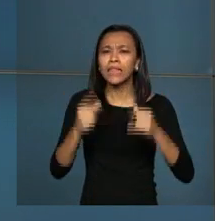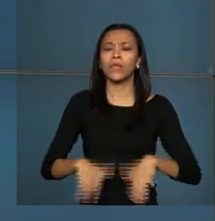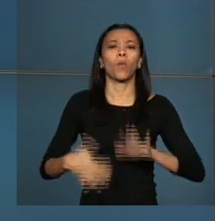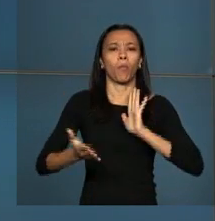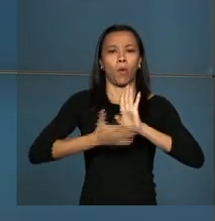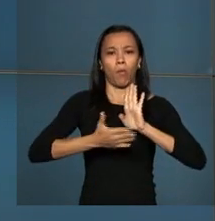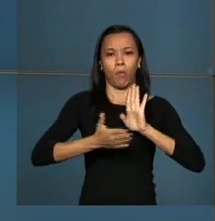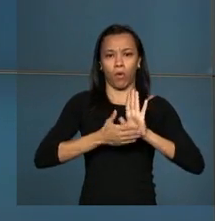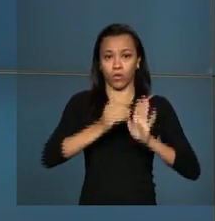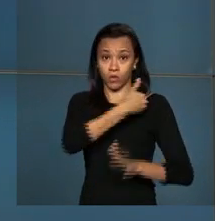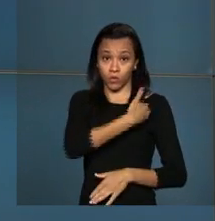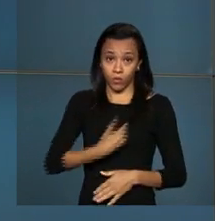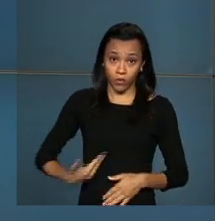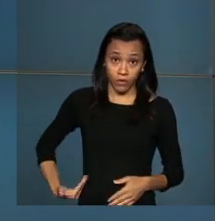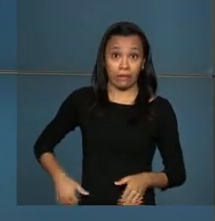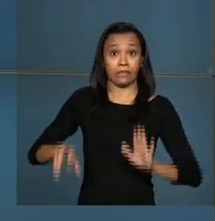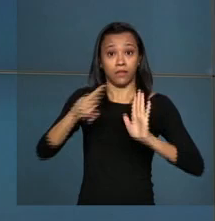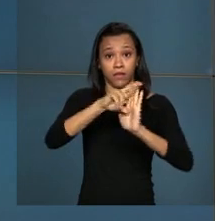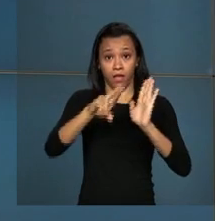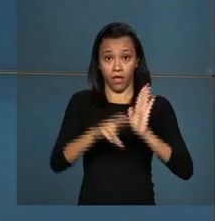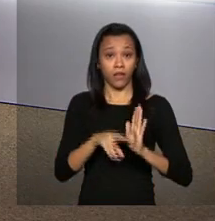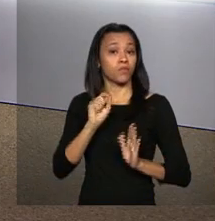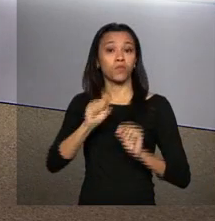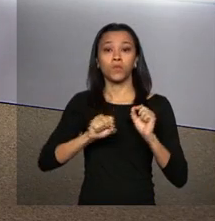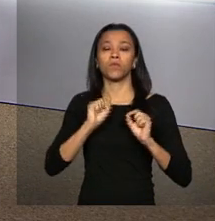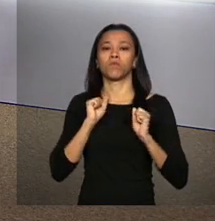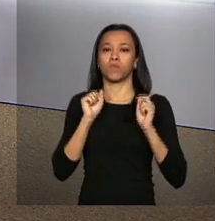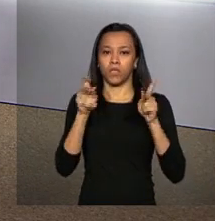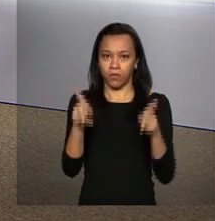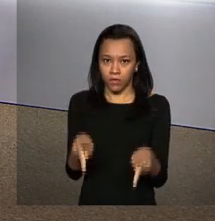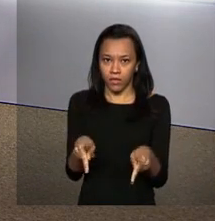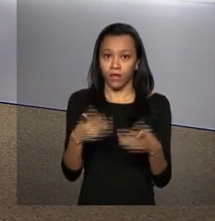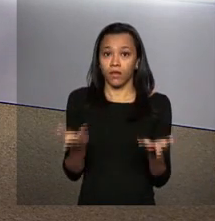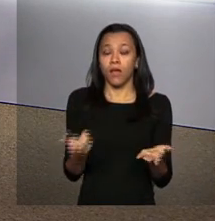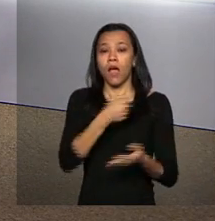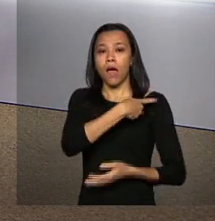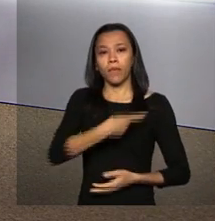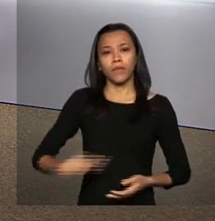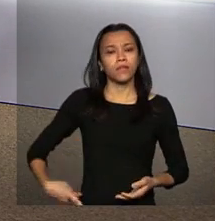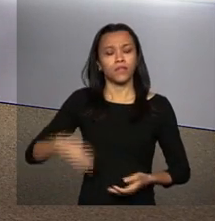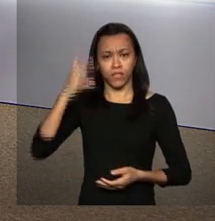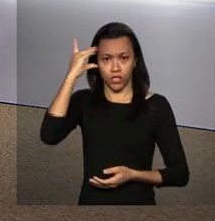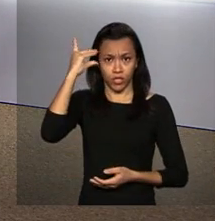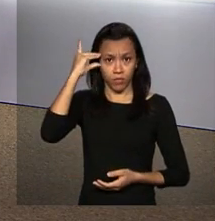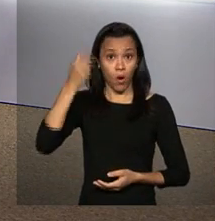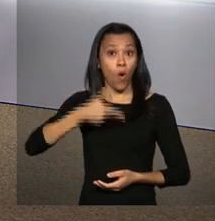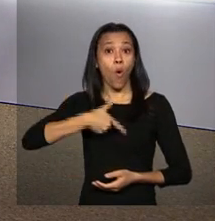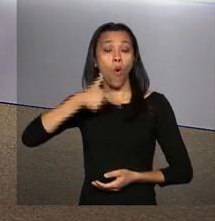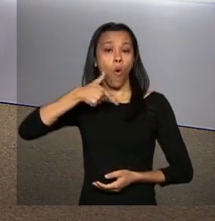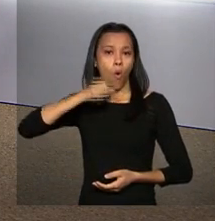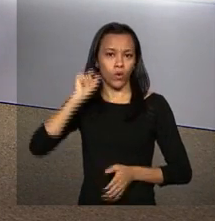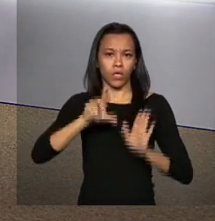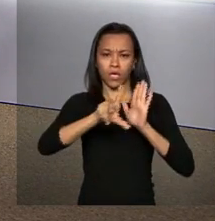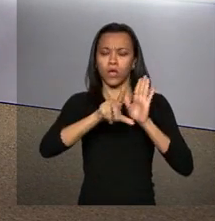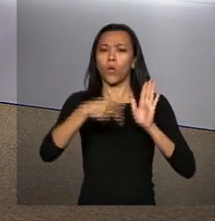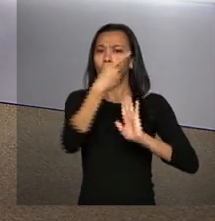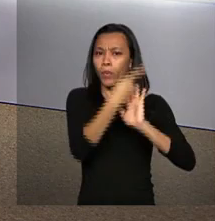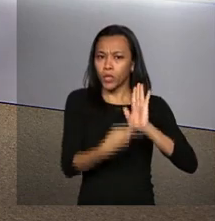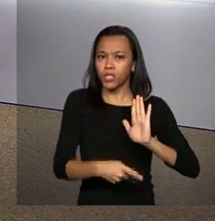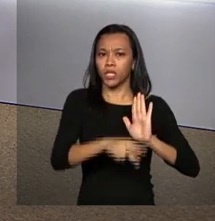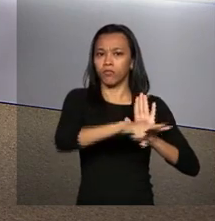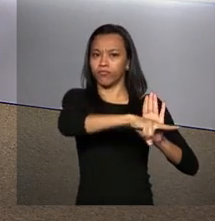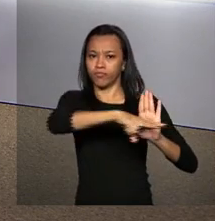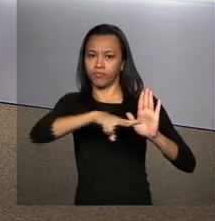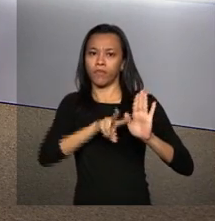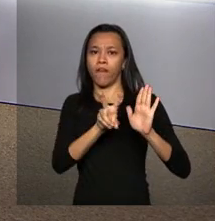proposta do governo para as regras da aposentadoria. A presidenta Dilma Rousseff vetou ontem o projeto apresentado pelo